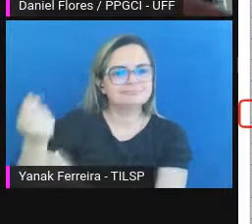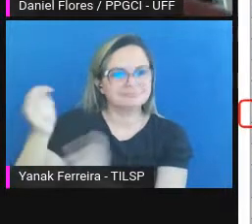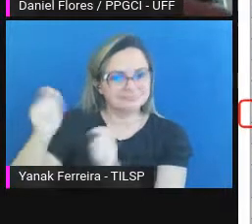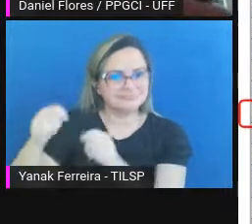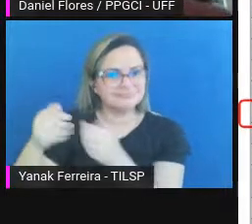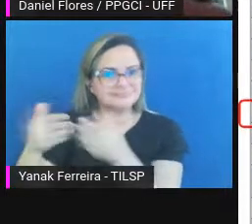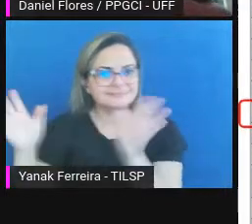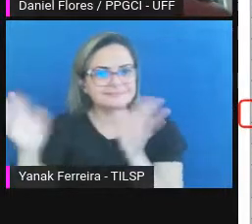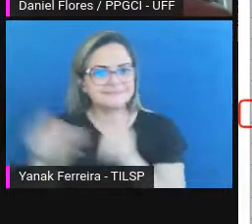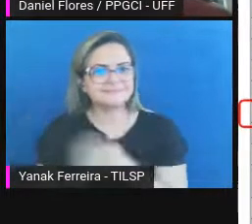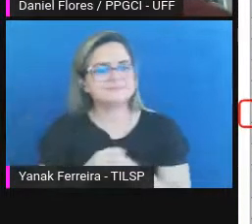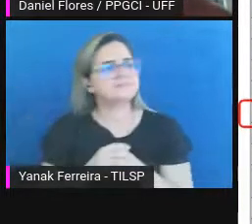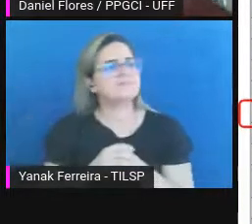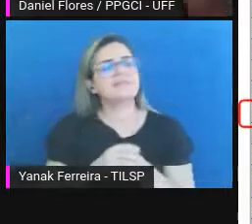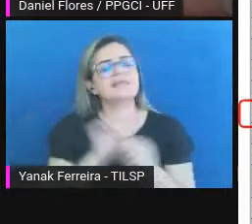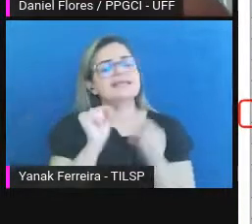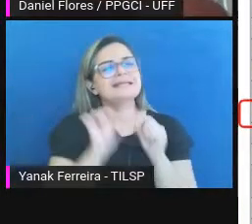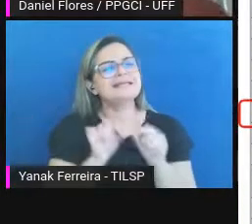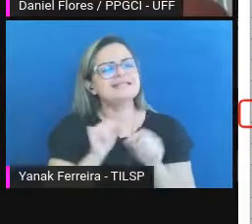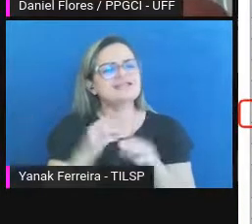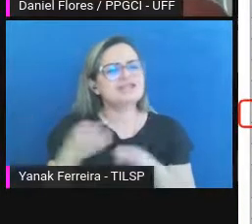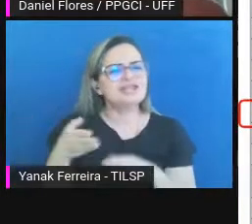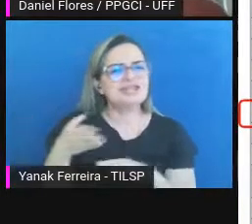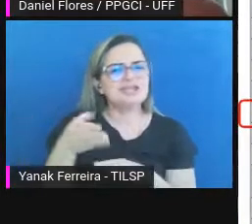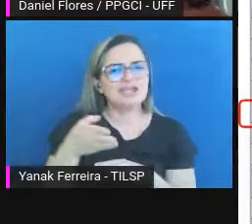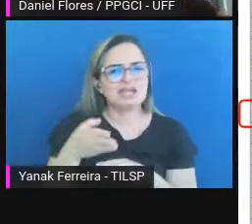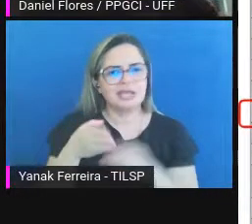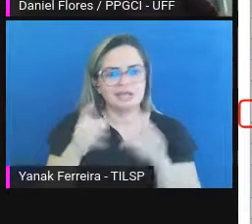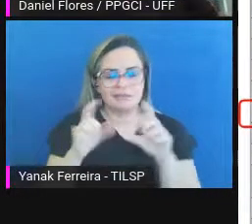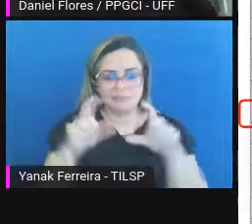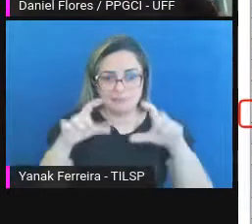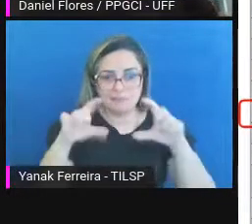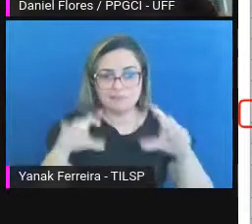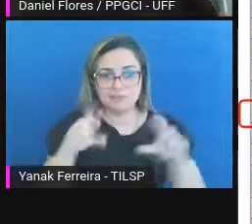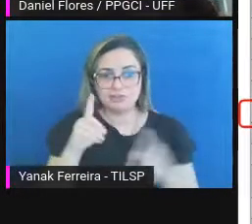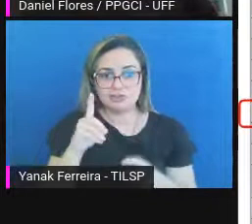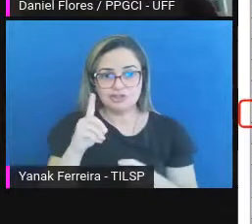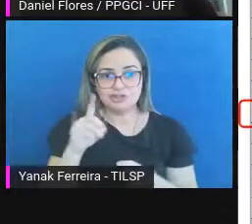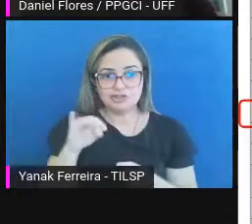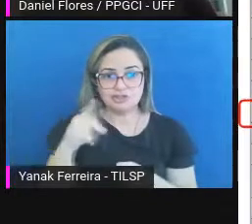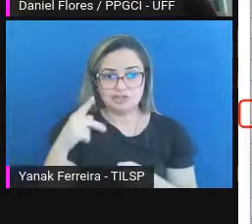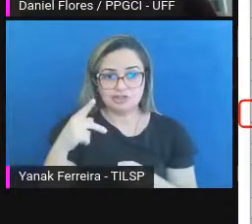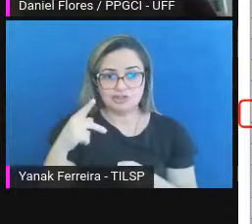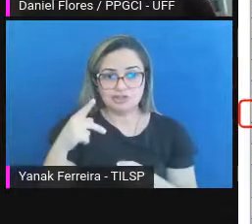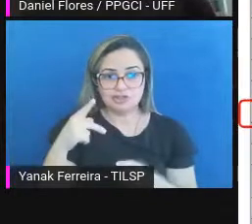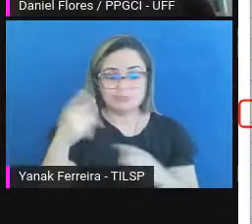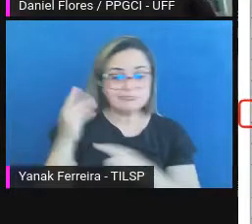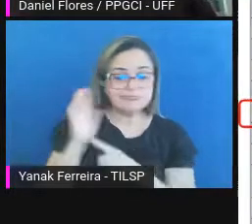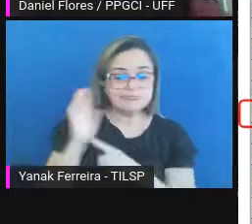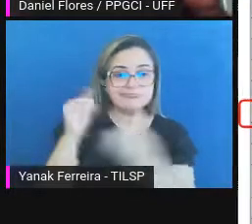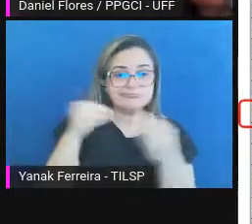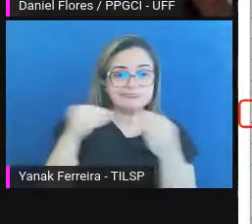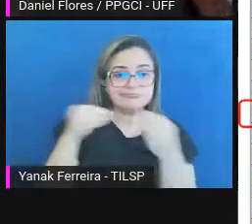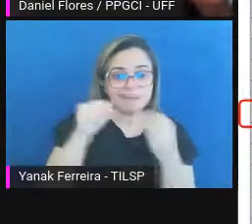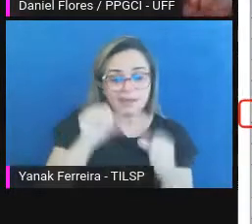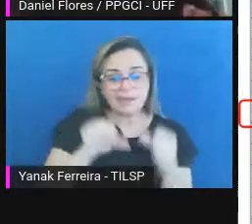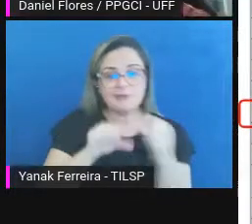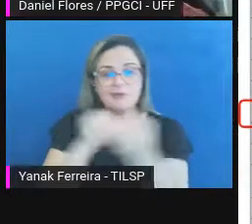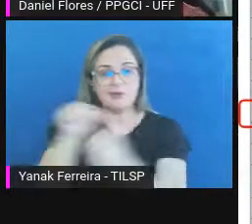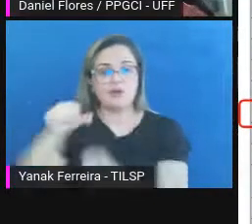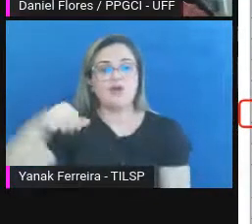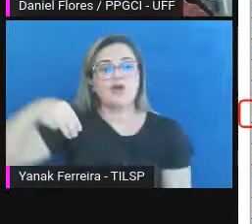e quem vai para o acesso para o pacote DIP, de transparência, é um MP4, que é